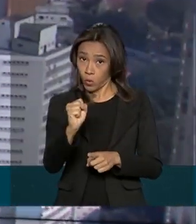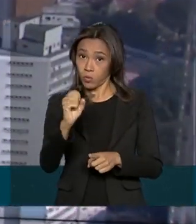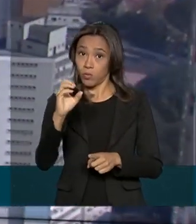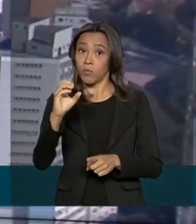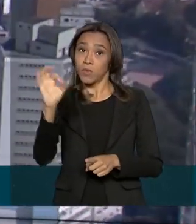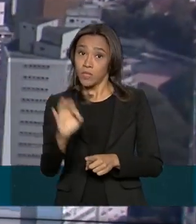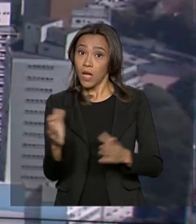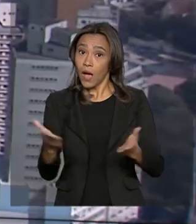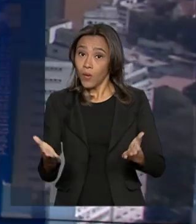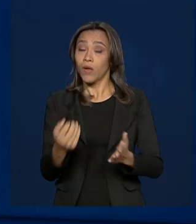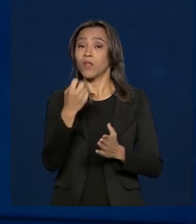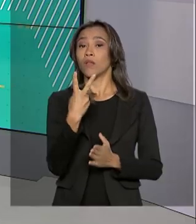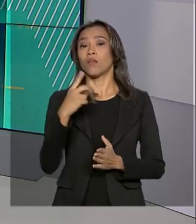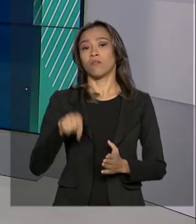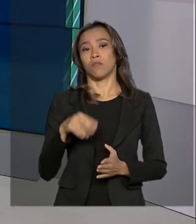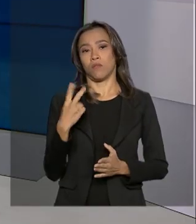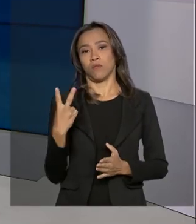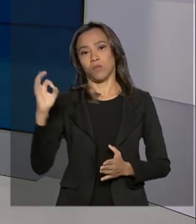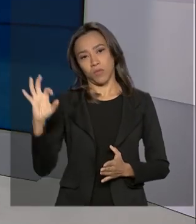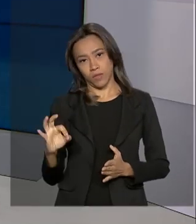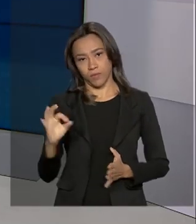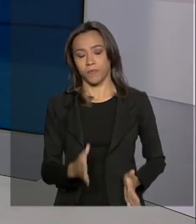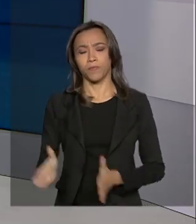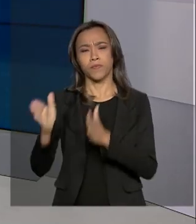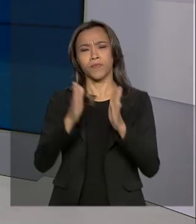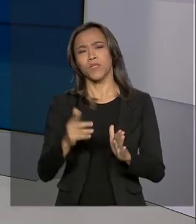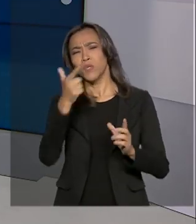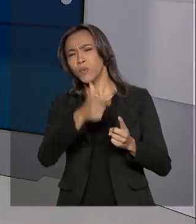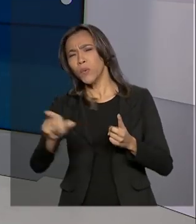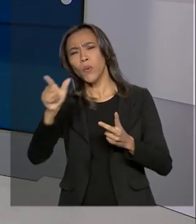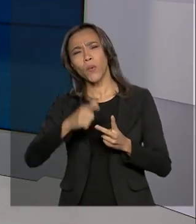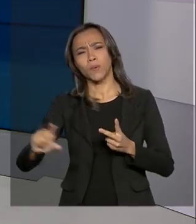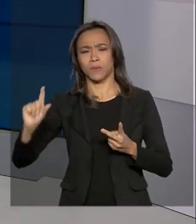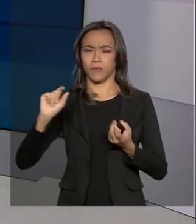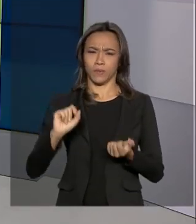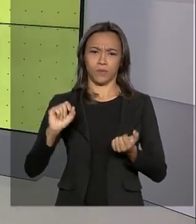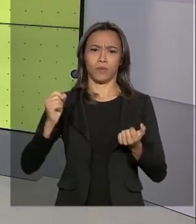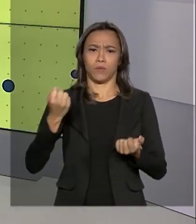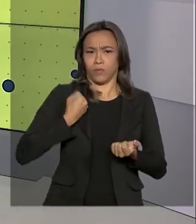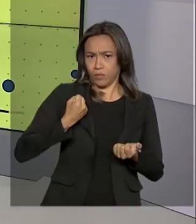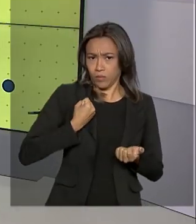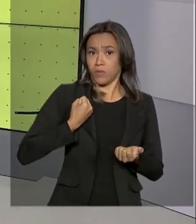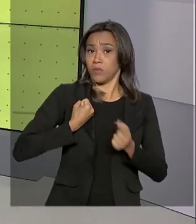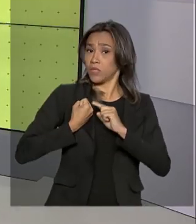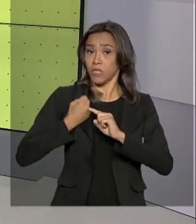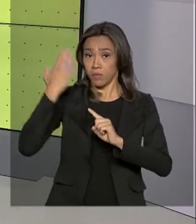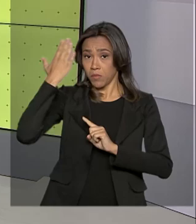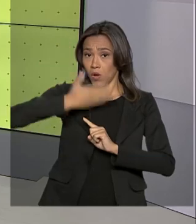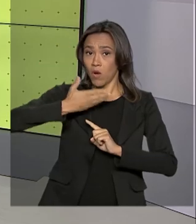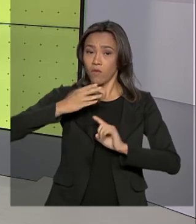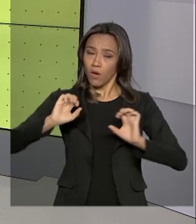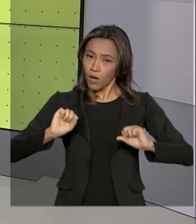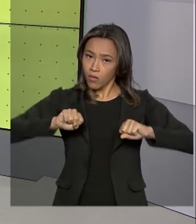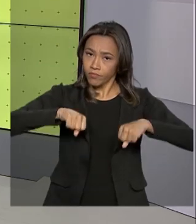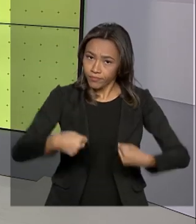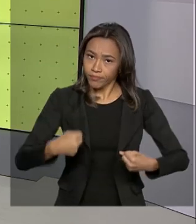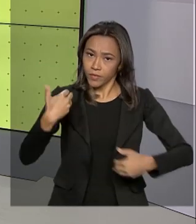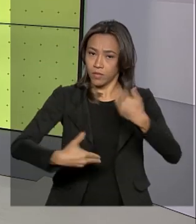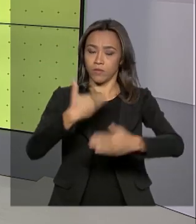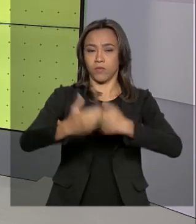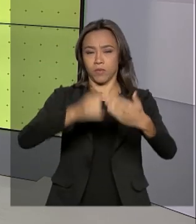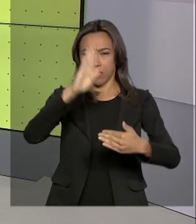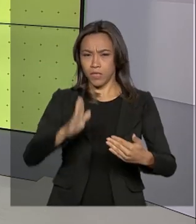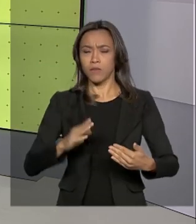,2%. E outros índices que indicam a retomada do crescimento do Brasil foram lembrados pelo presidente